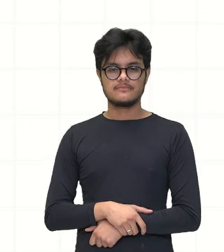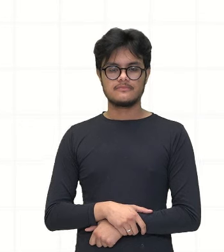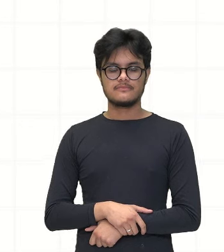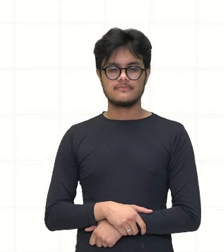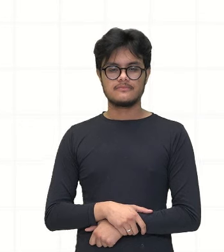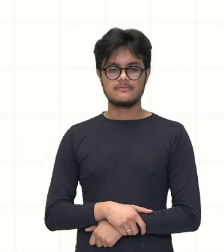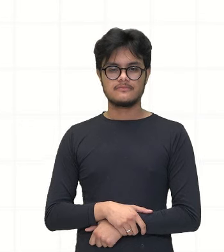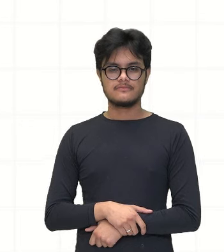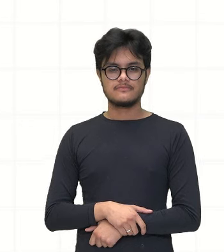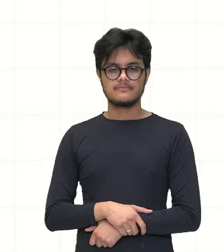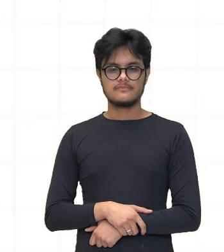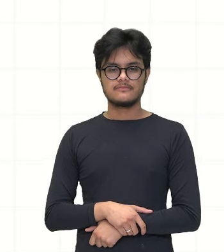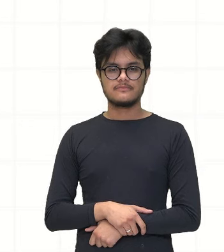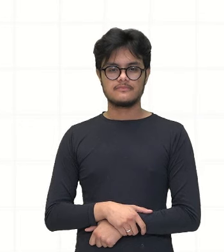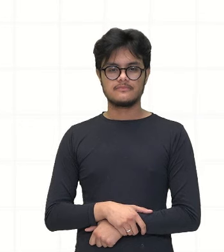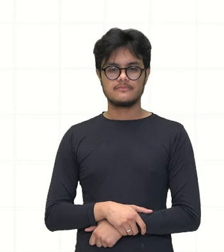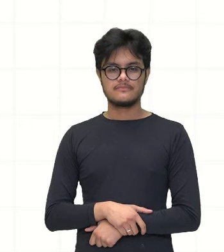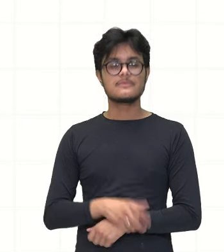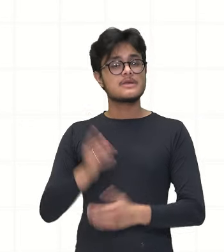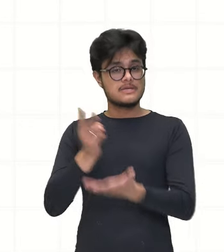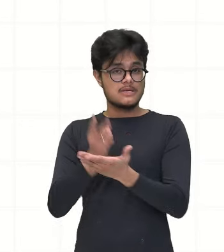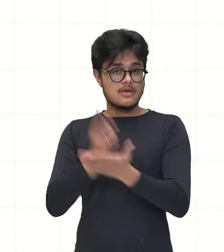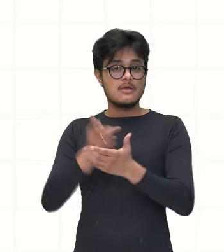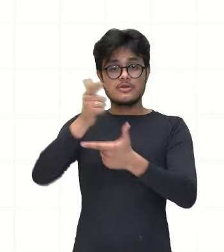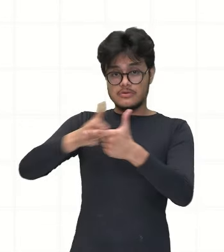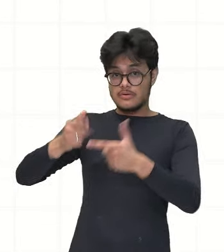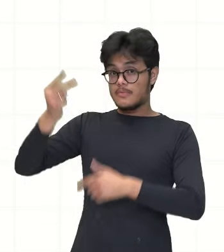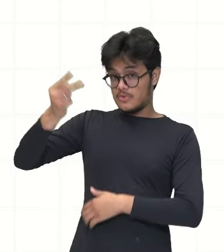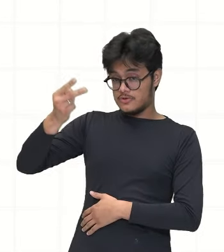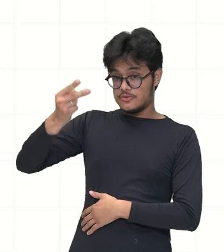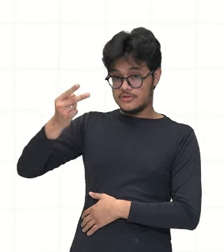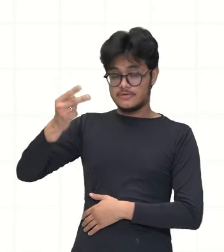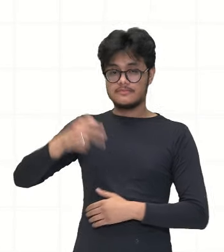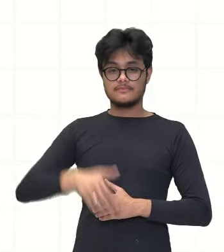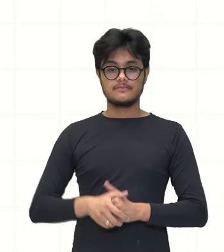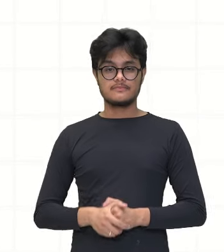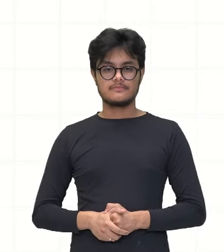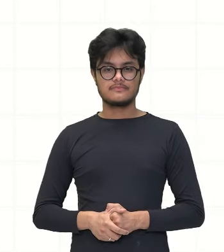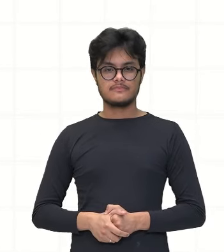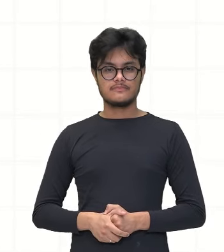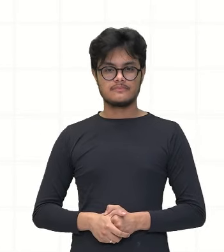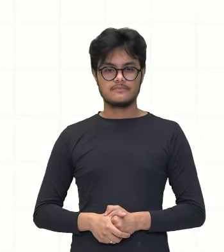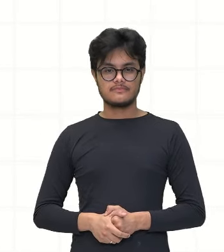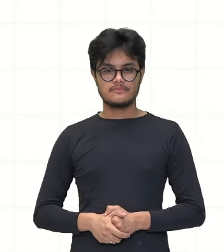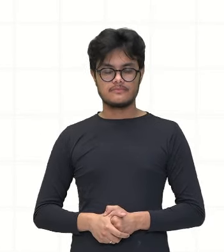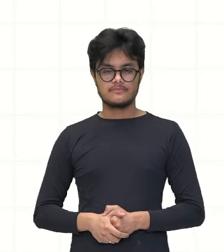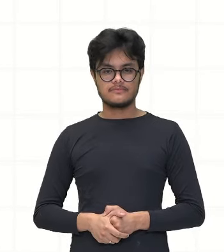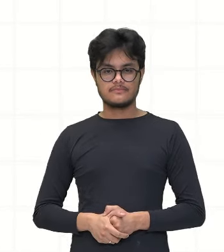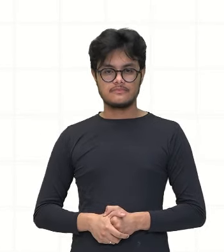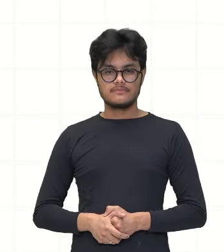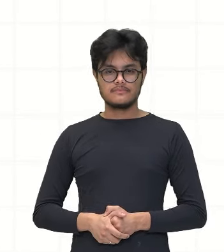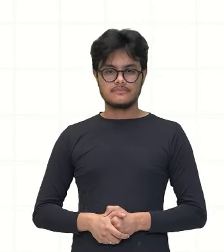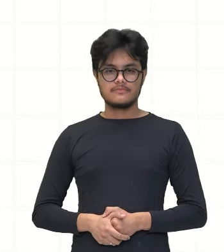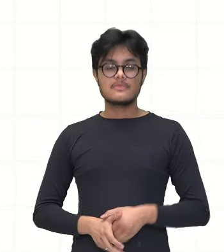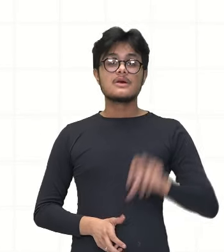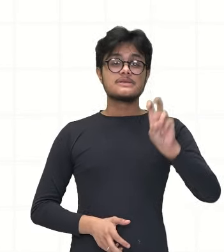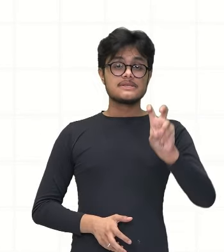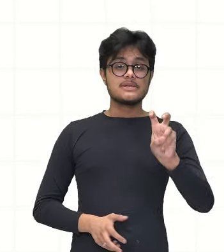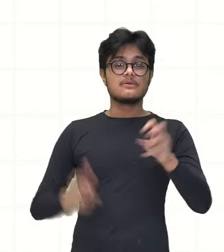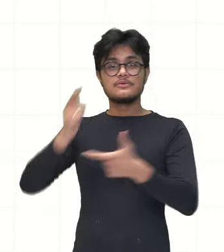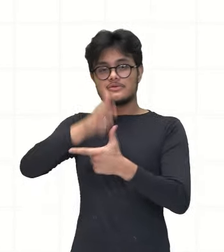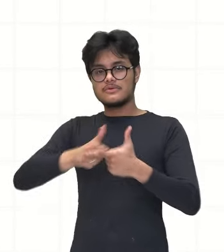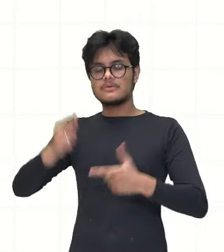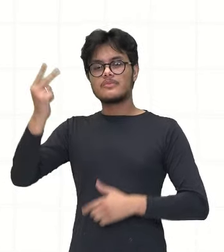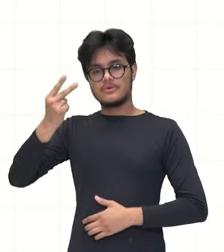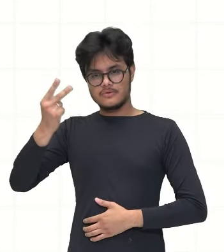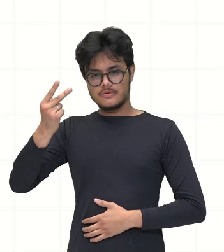sempre vai ser divisão por 2 porque a média do ponto médio sempre vai ser somar dois números. Então, 5 dividido por